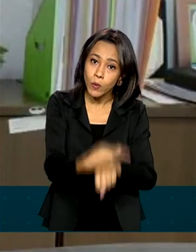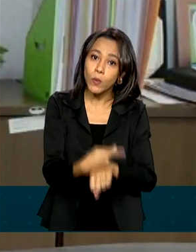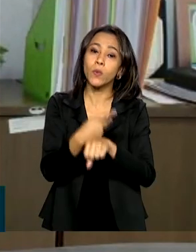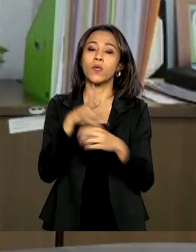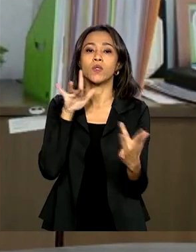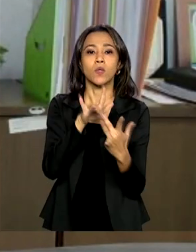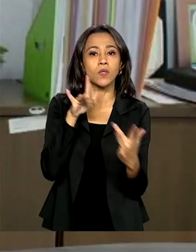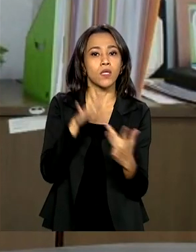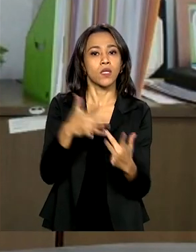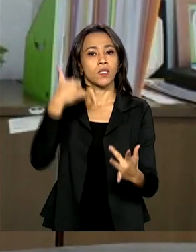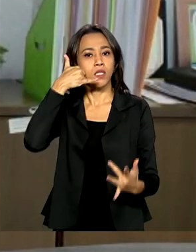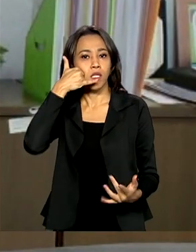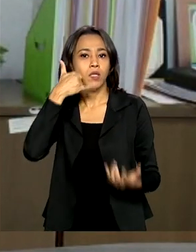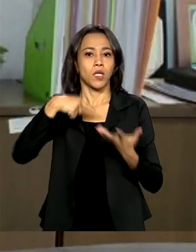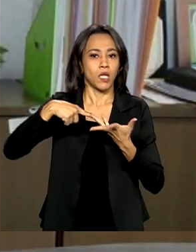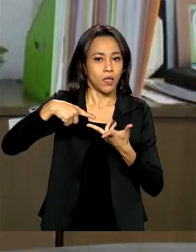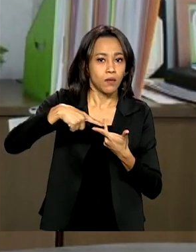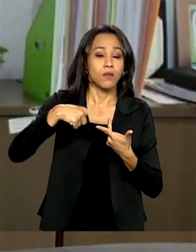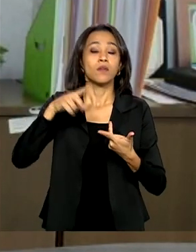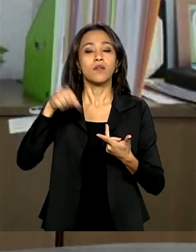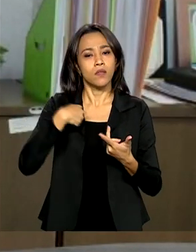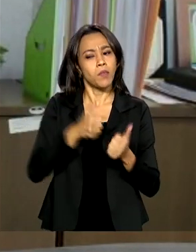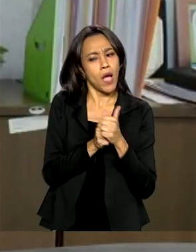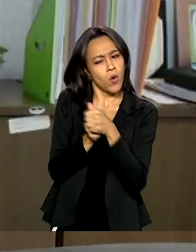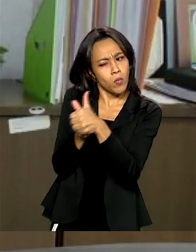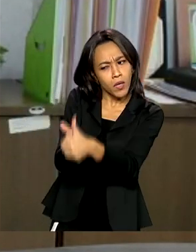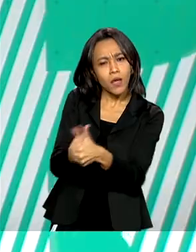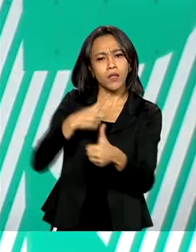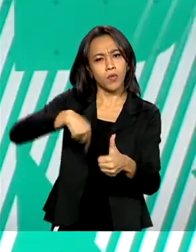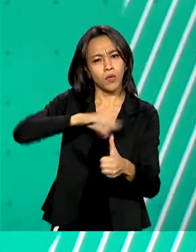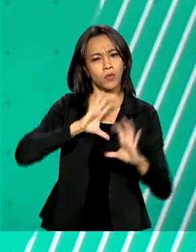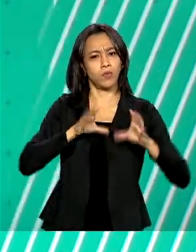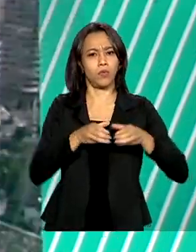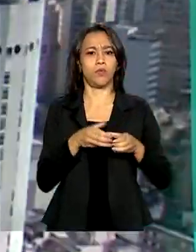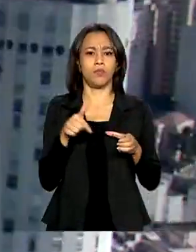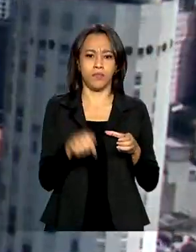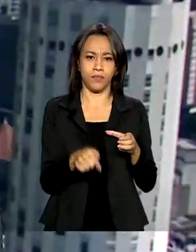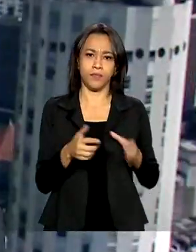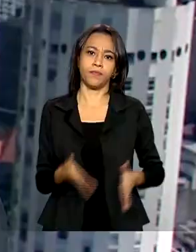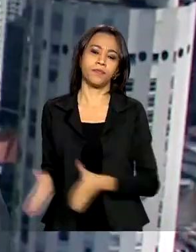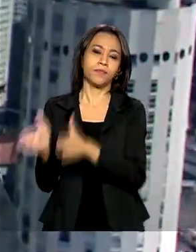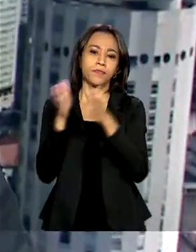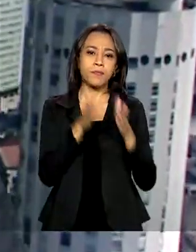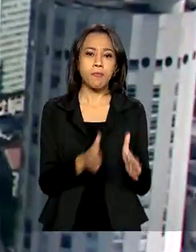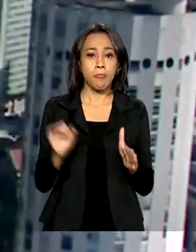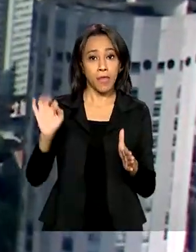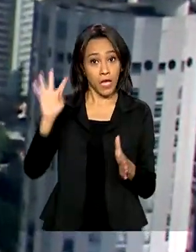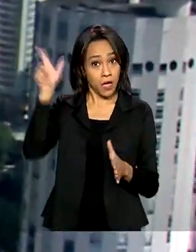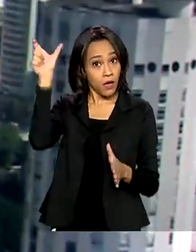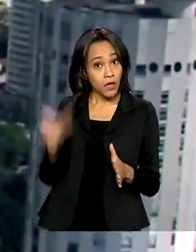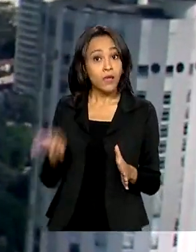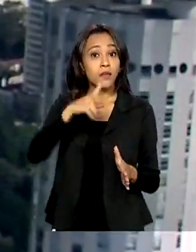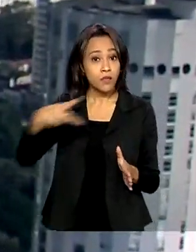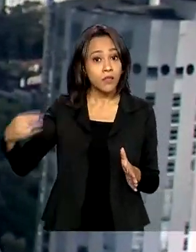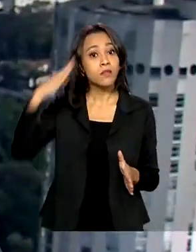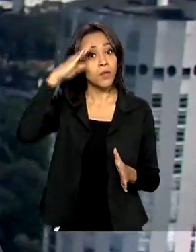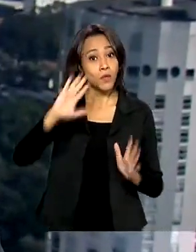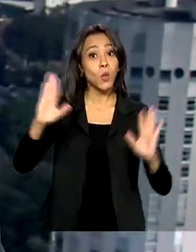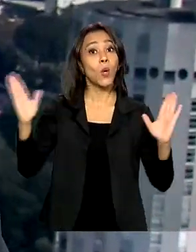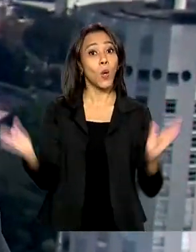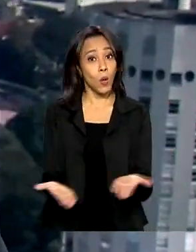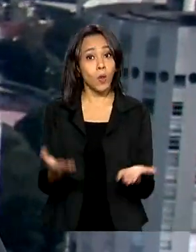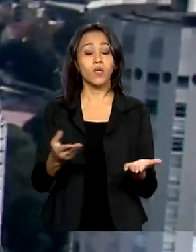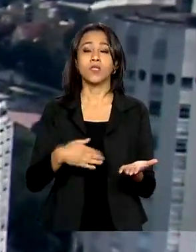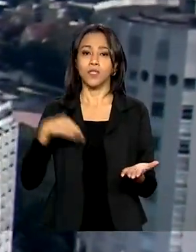como também serem acompanhadas pela nossa equipe. E o presidente Jair Bolsonaro esteve hoje na